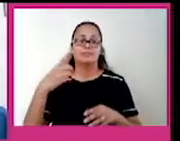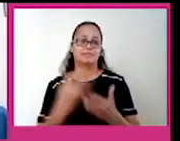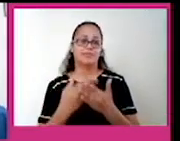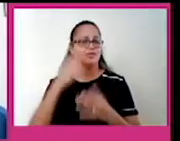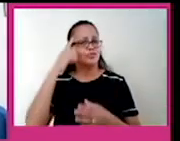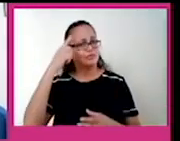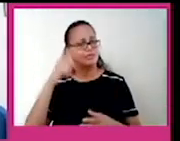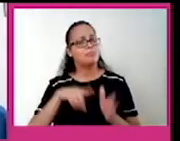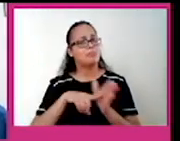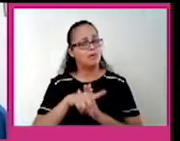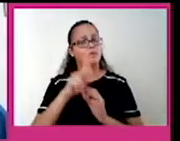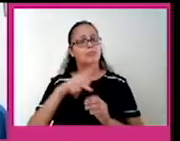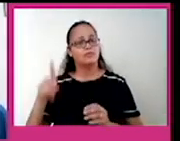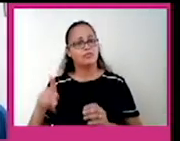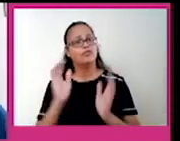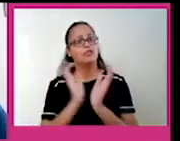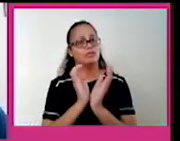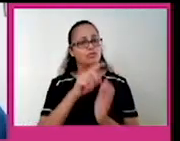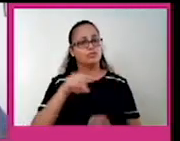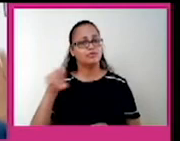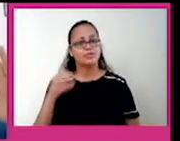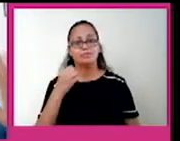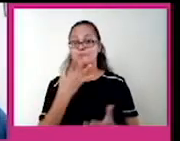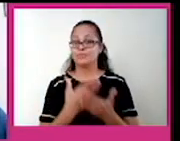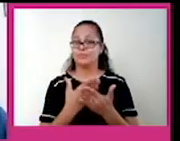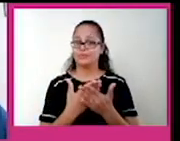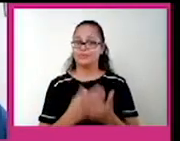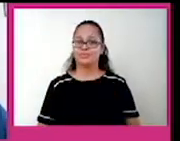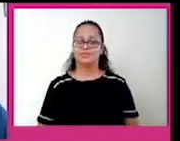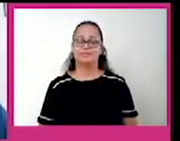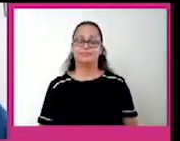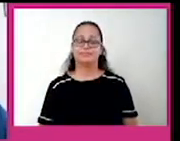Qualquer dúvida, direcione ao tutor da turma de vocês, né? E bons estudos. Tchau, tchau. Tchau,